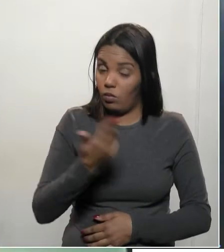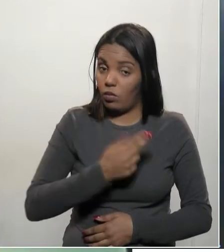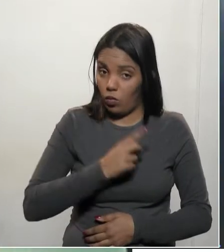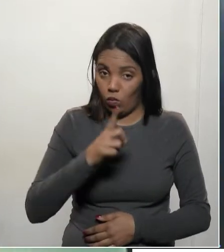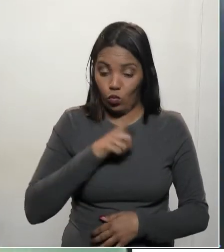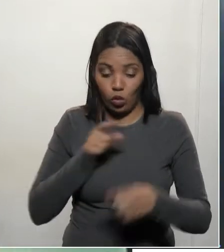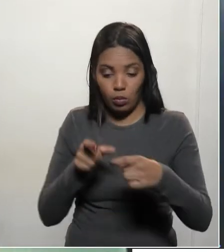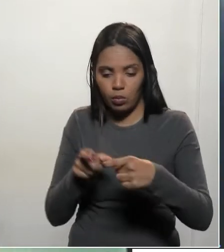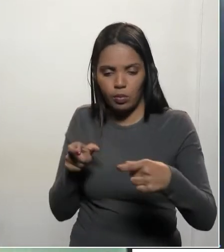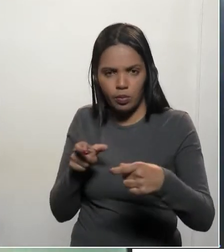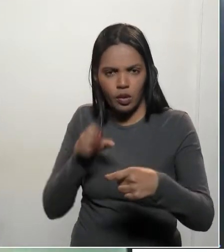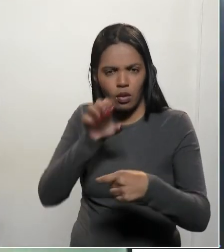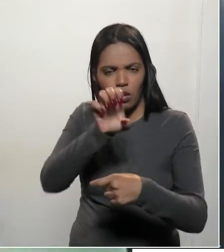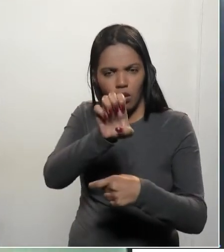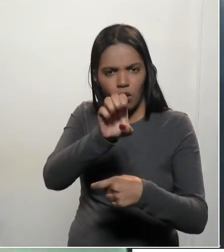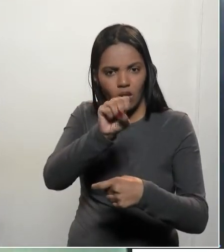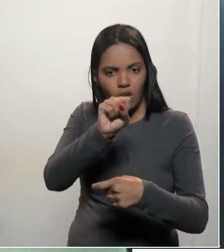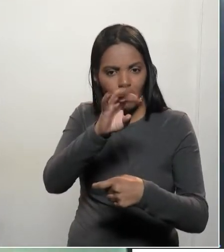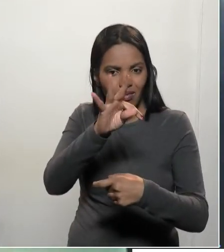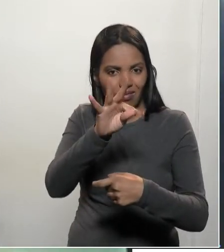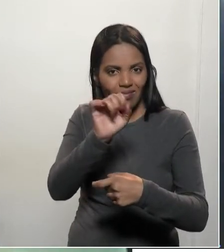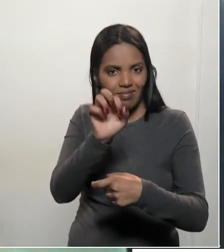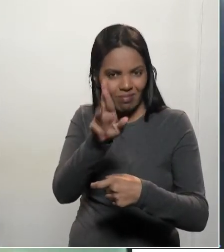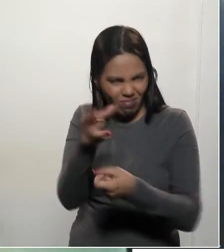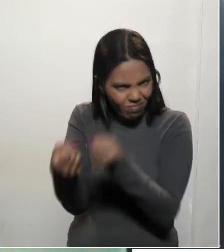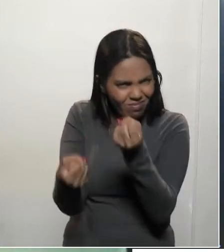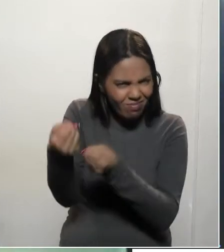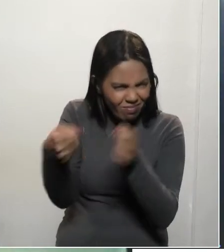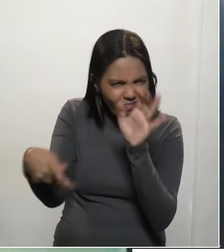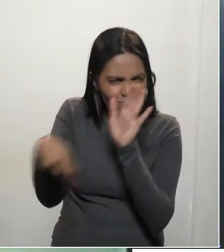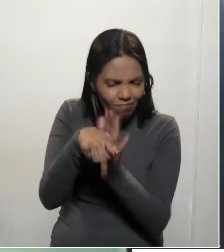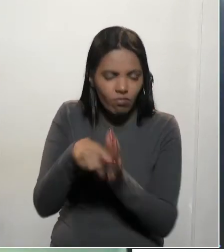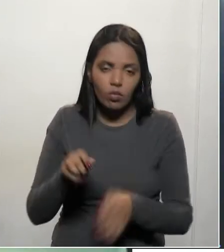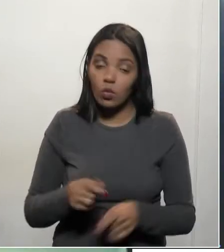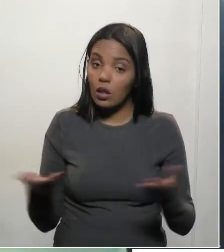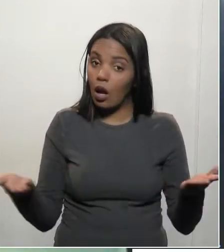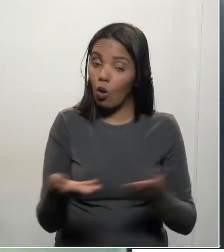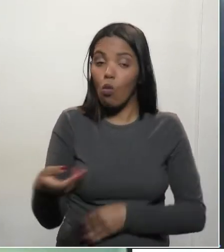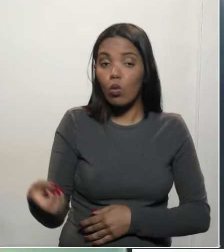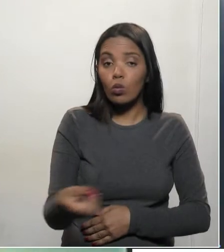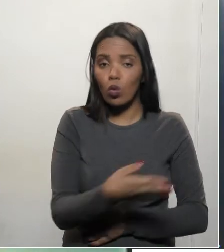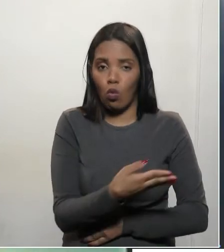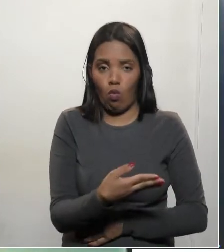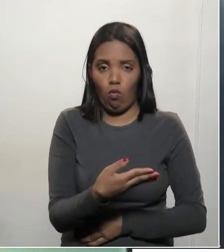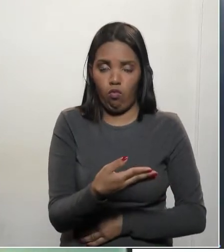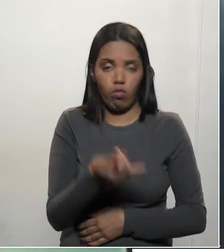estar... Funcionava bem. Aí criaram agora essa nova modalidade.